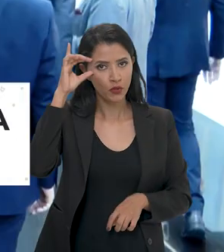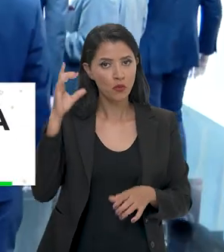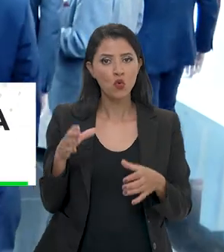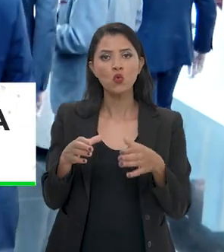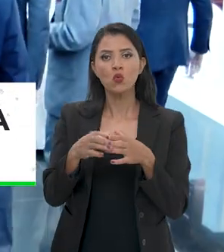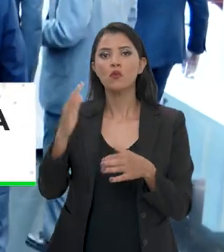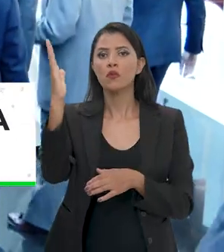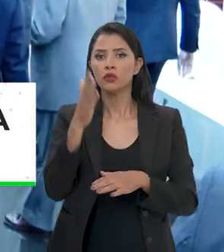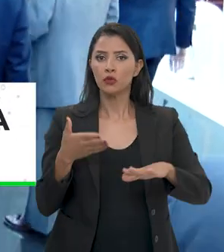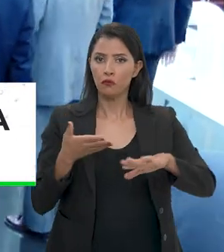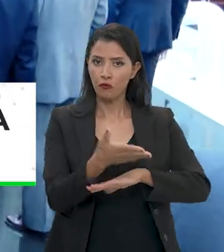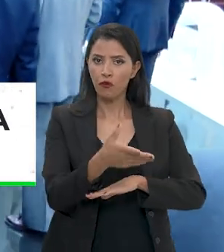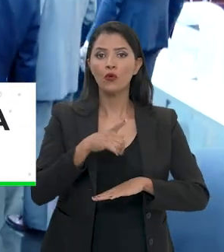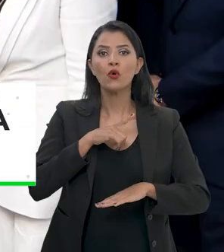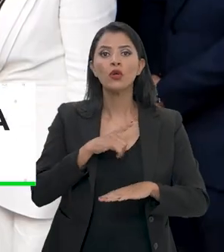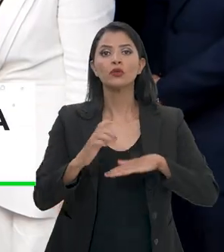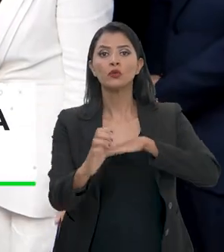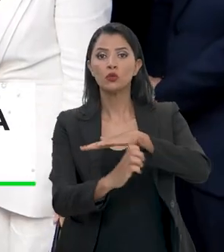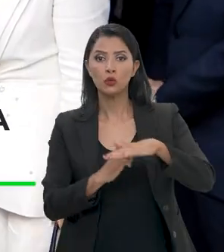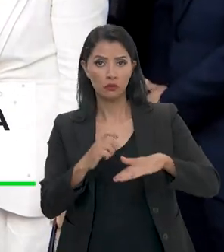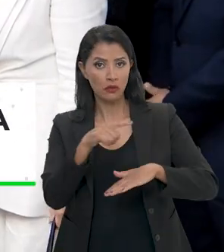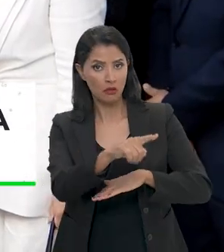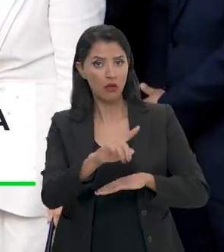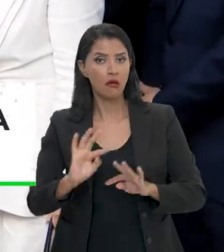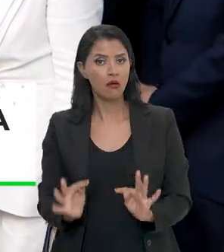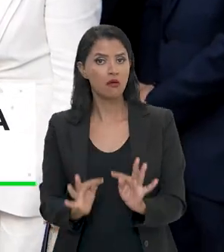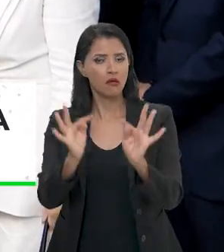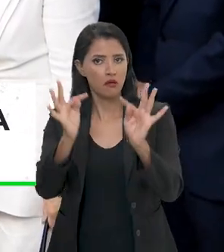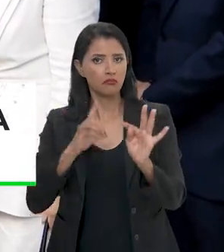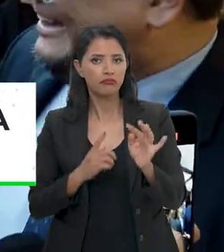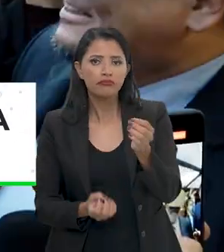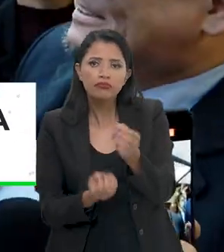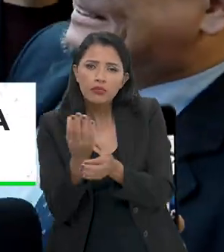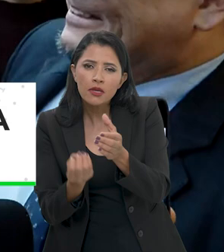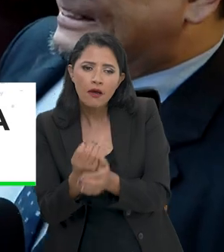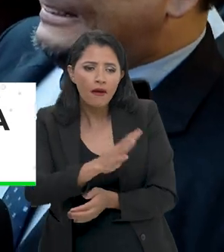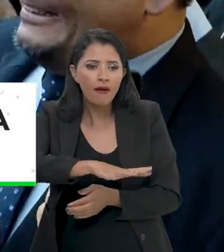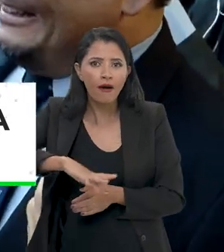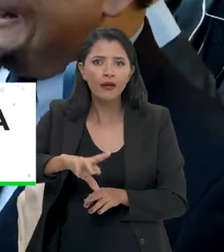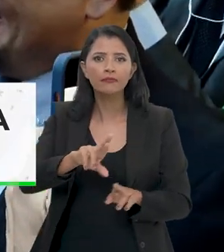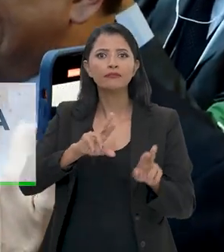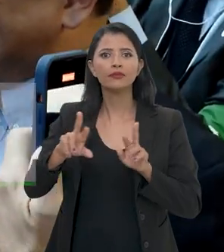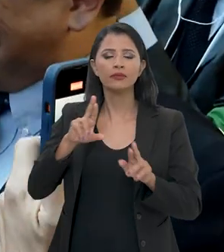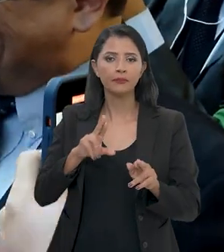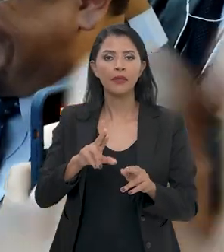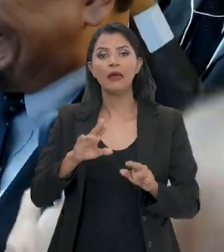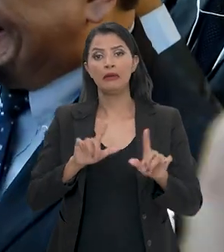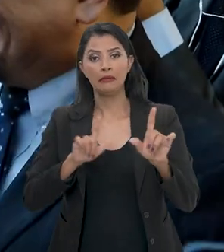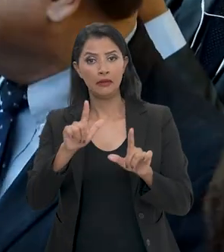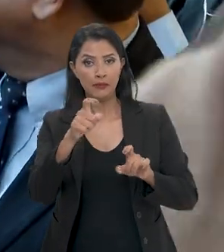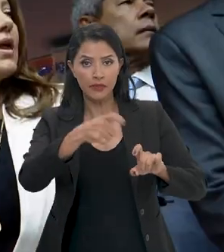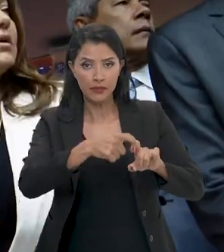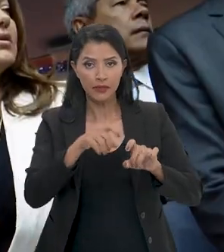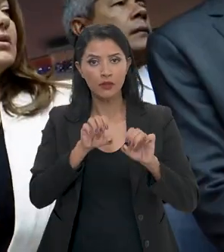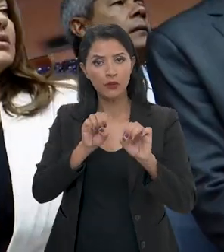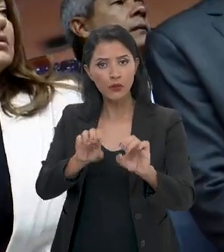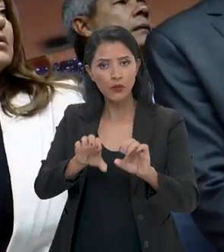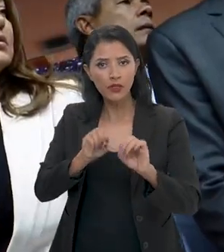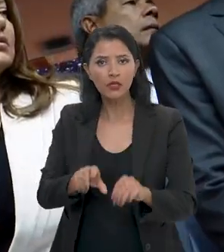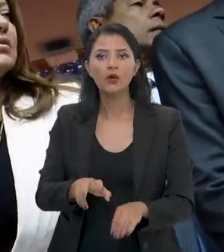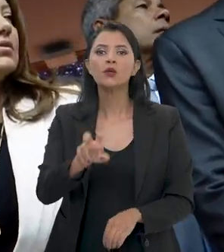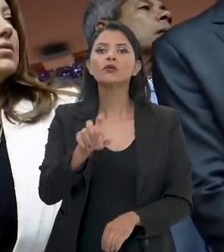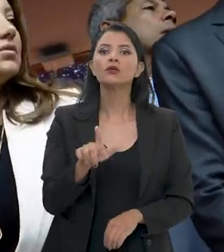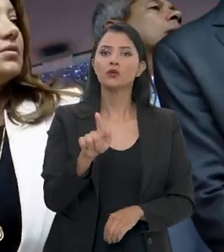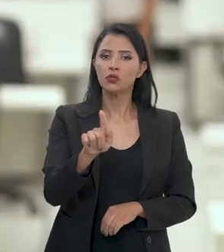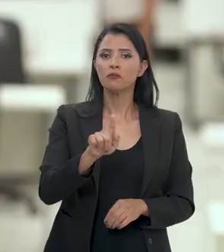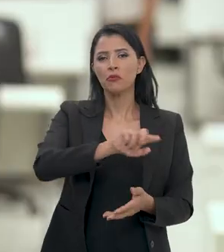Comitiva Brasileira visitou um centro tecnológico onde são desenvolvidas soluções em diversas áreas, como telemedicina, educação,